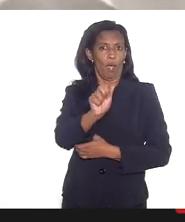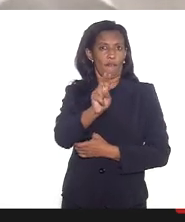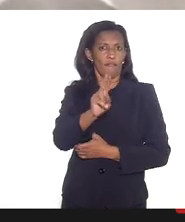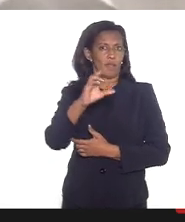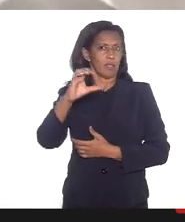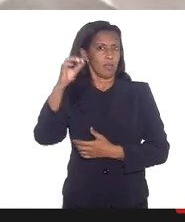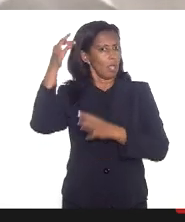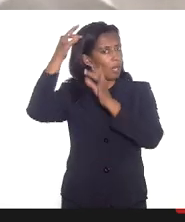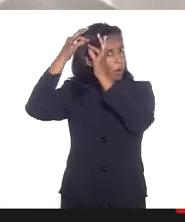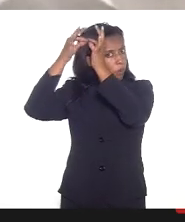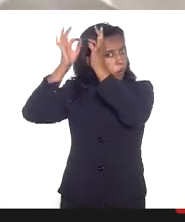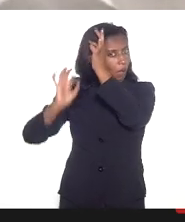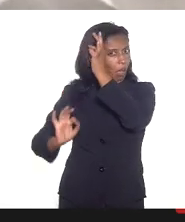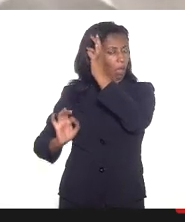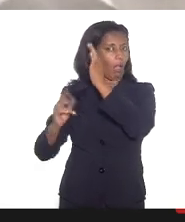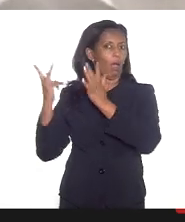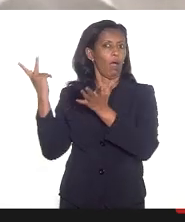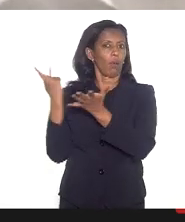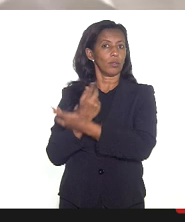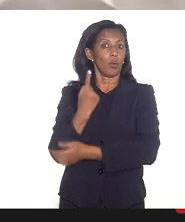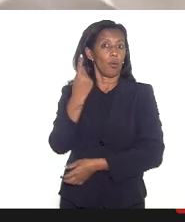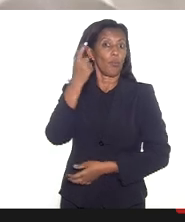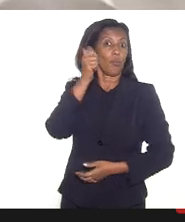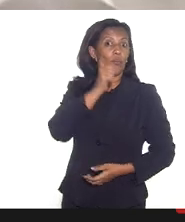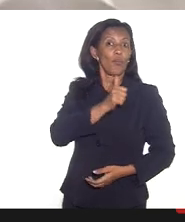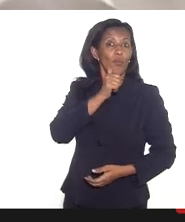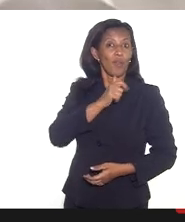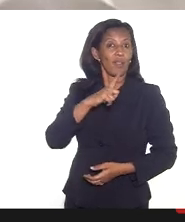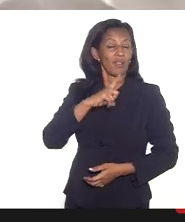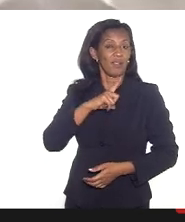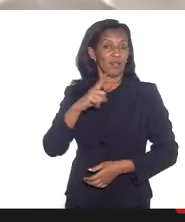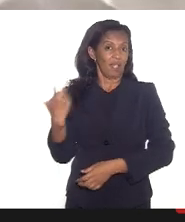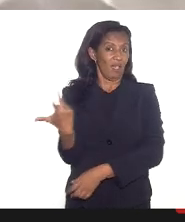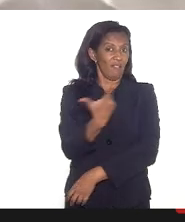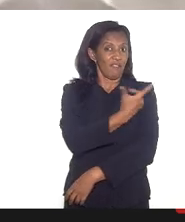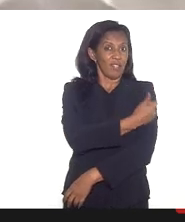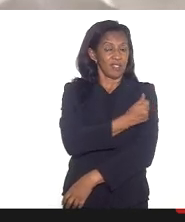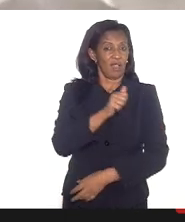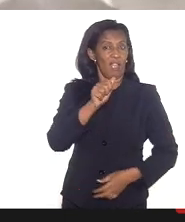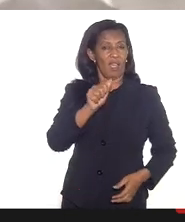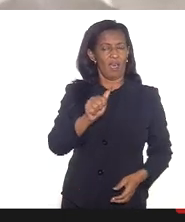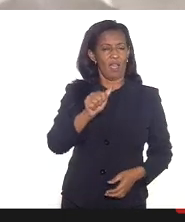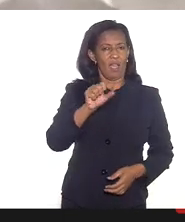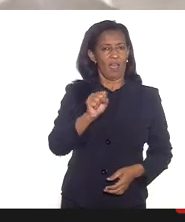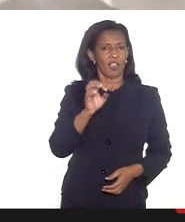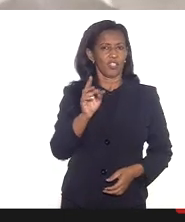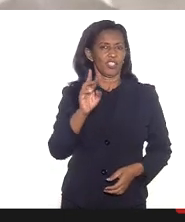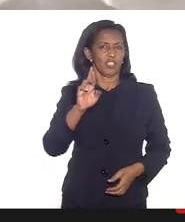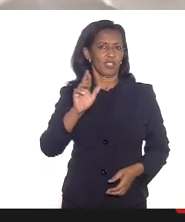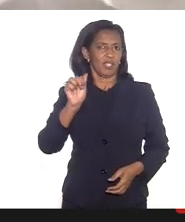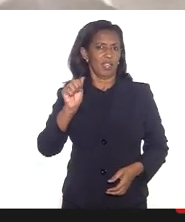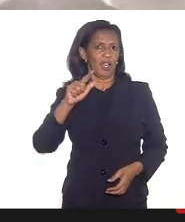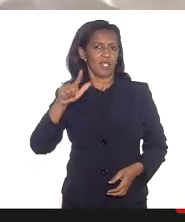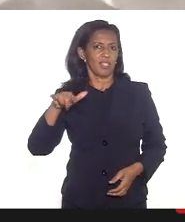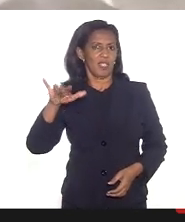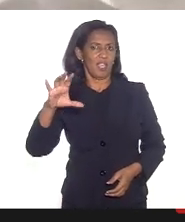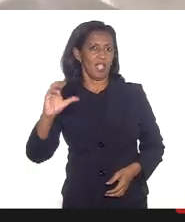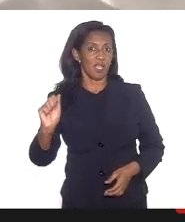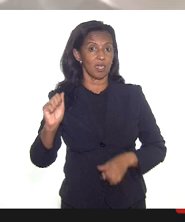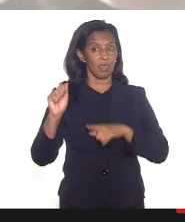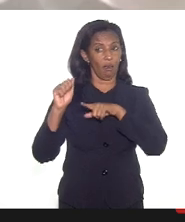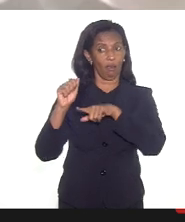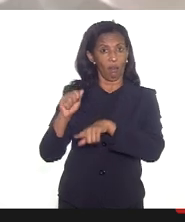hemorrágico em razão de uma mulher que teria tomado a vacinar AstraZeneca isso fez com que